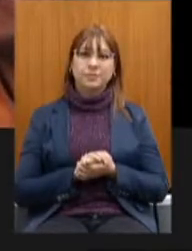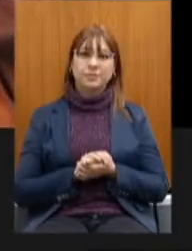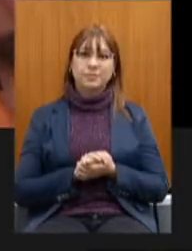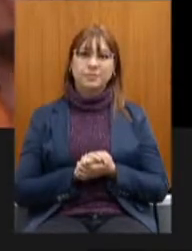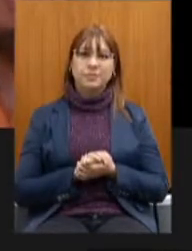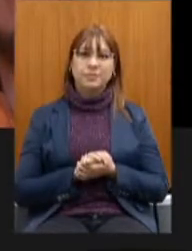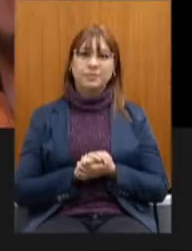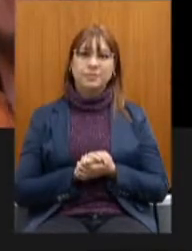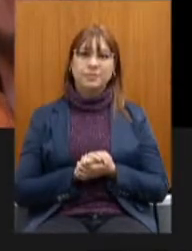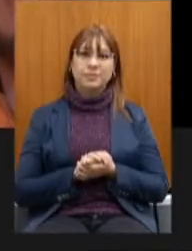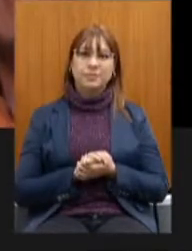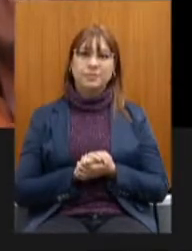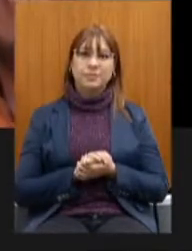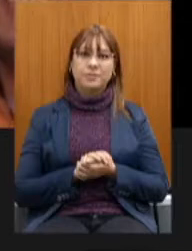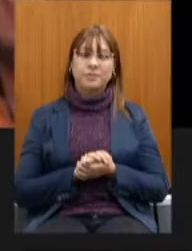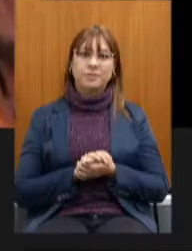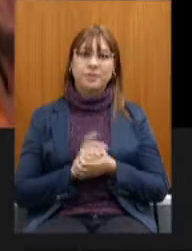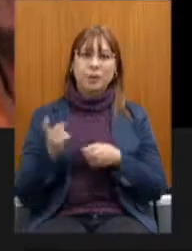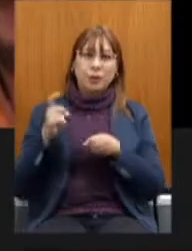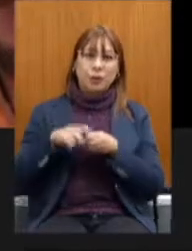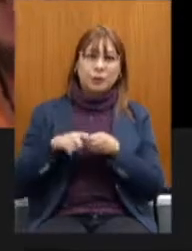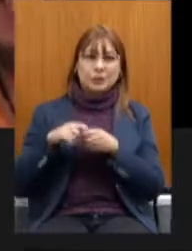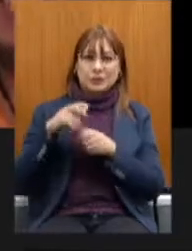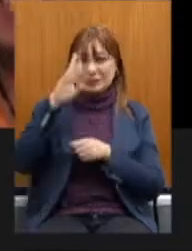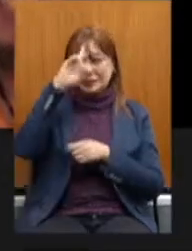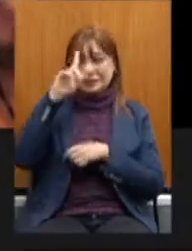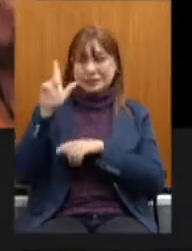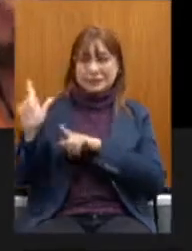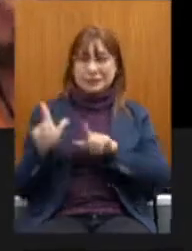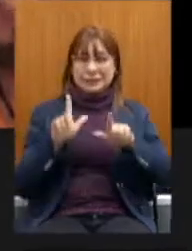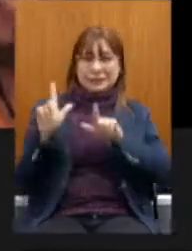Você está voltando. Pode passar.